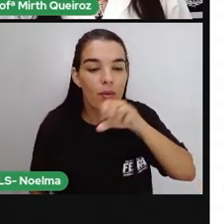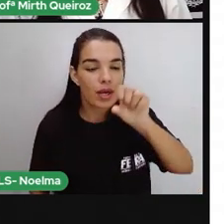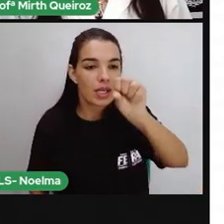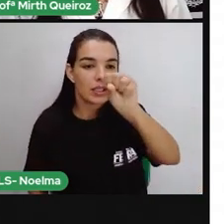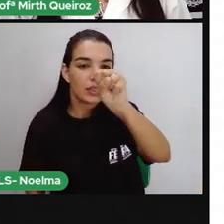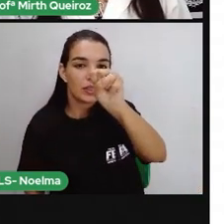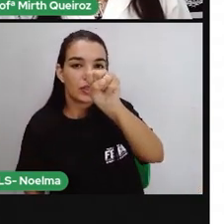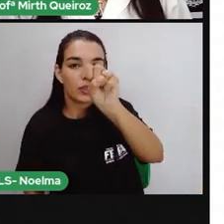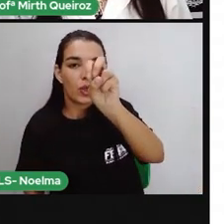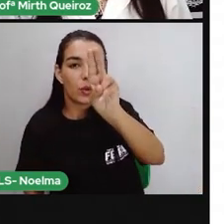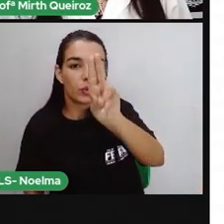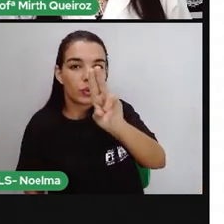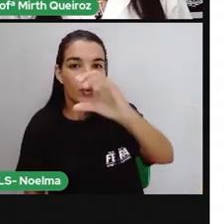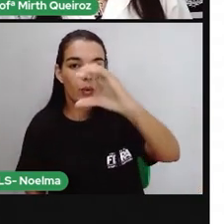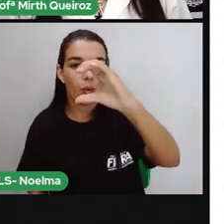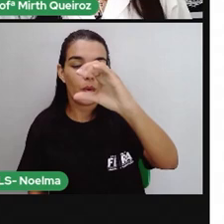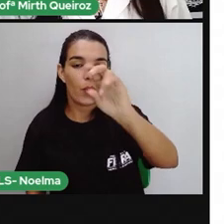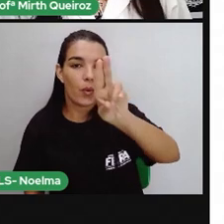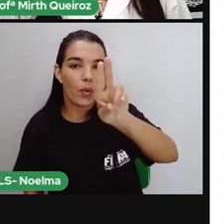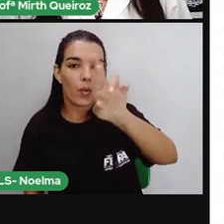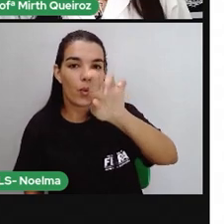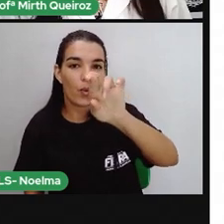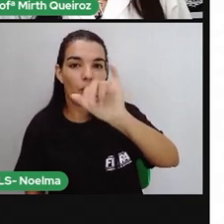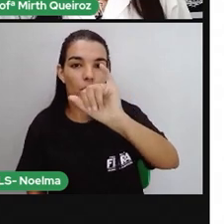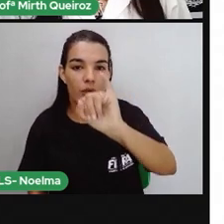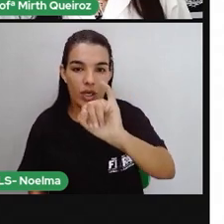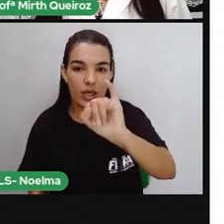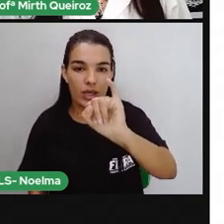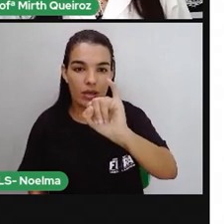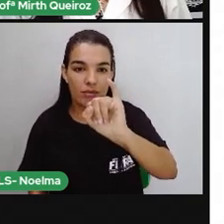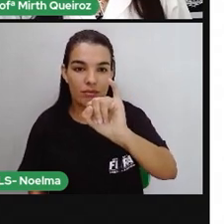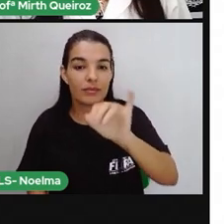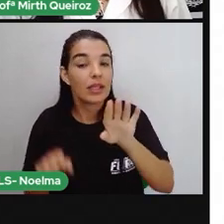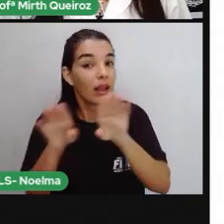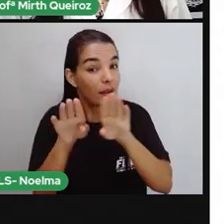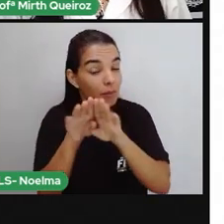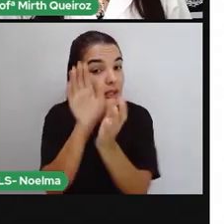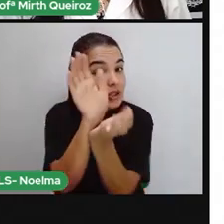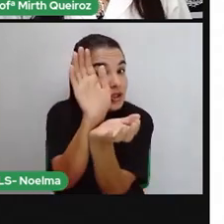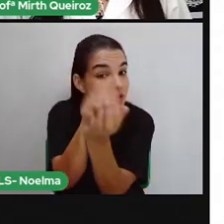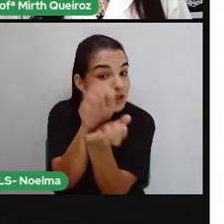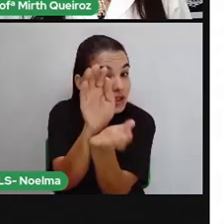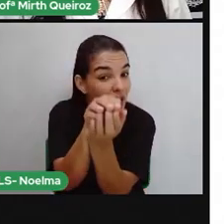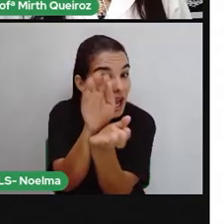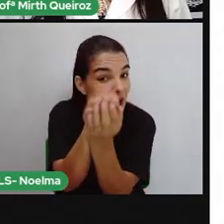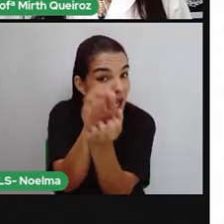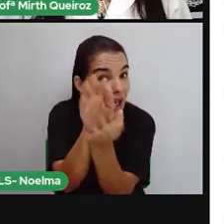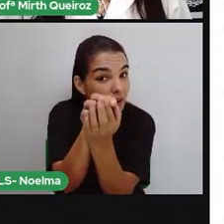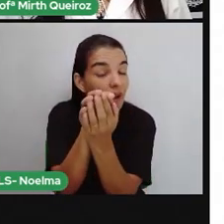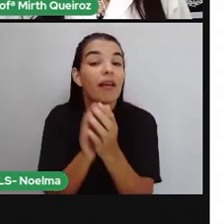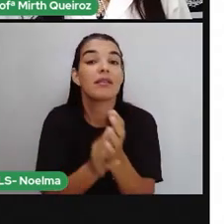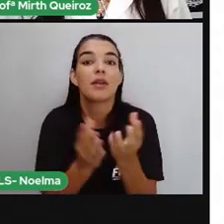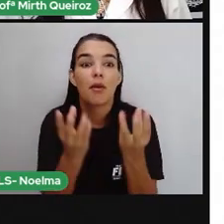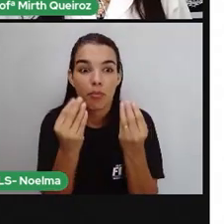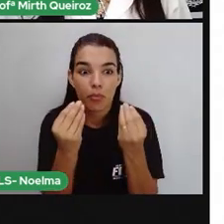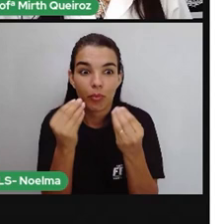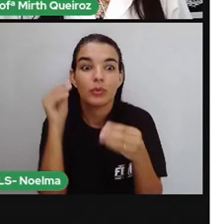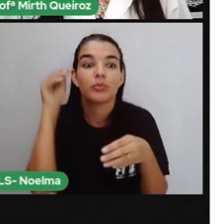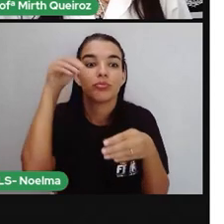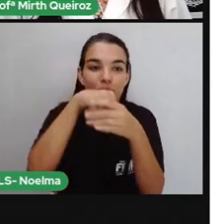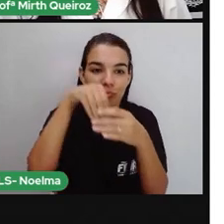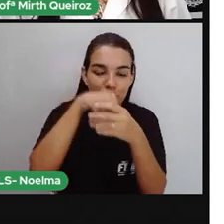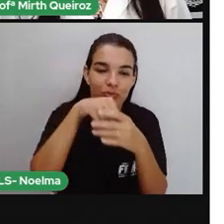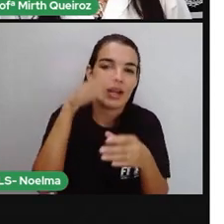são comuns no Pantanal. Só que eles, mas agridem, só agridem humanos, caso eles se